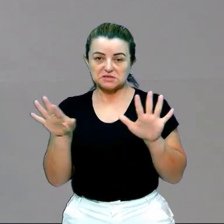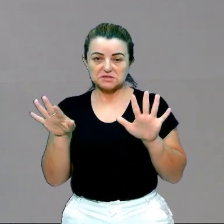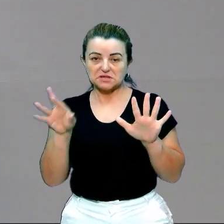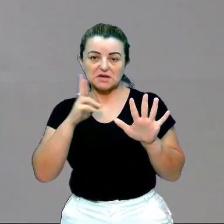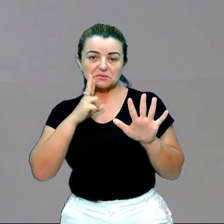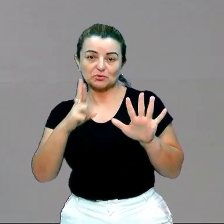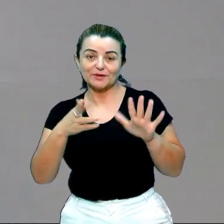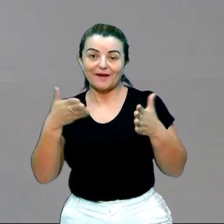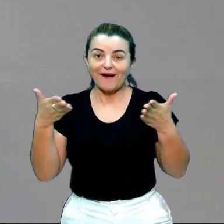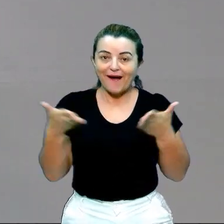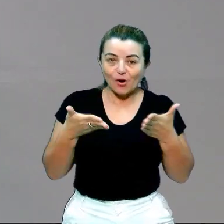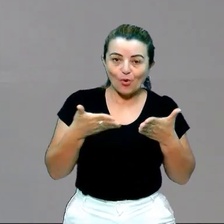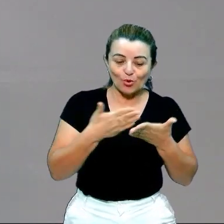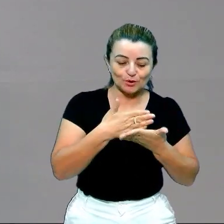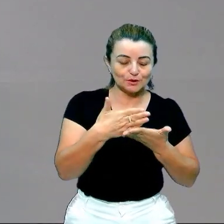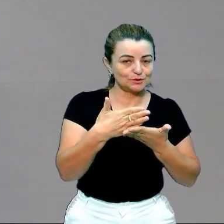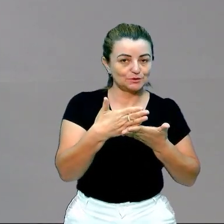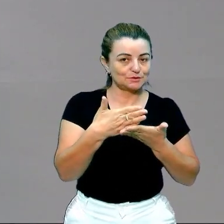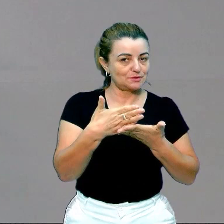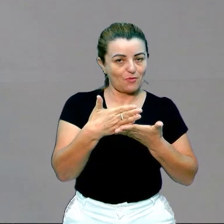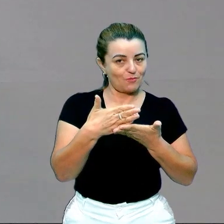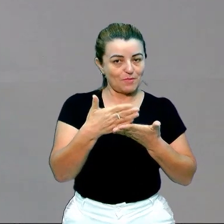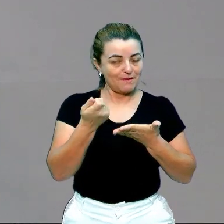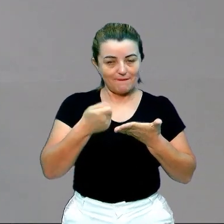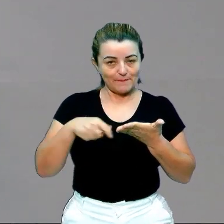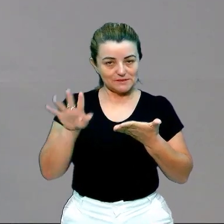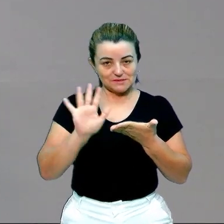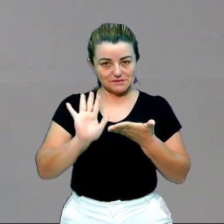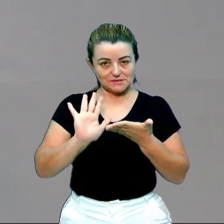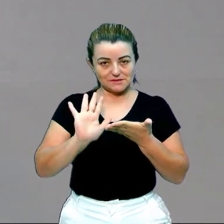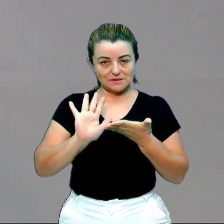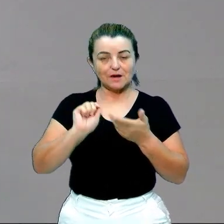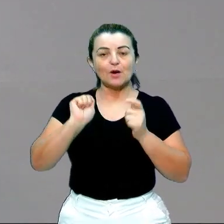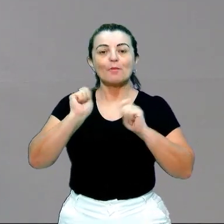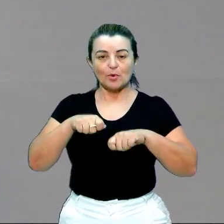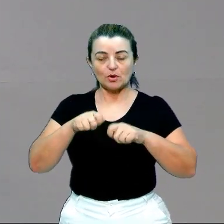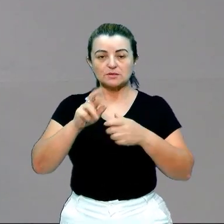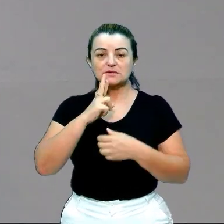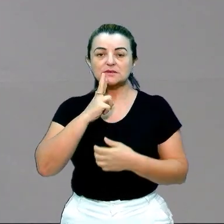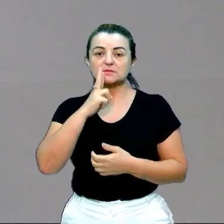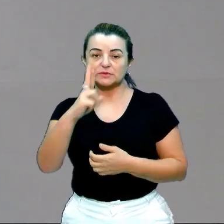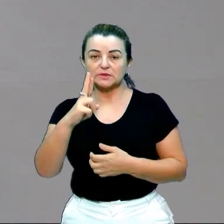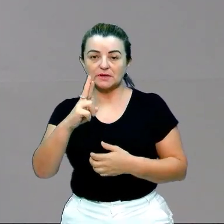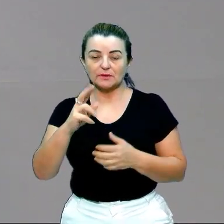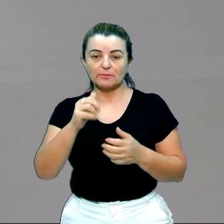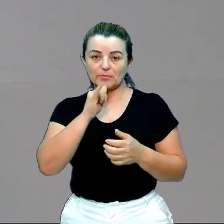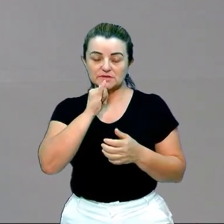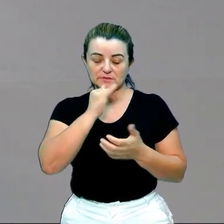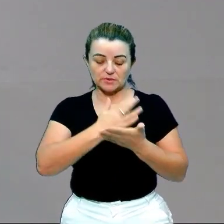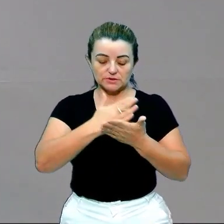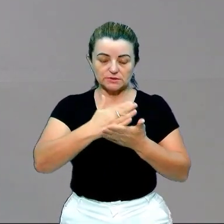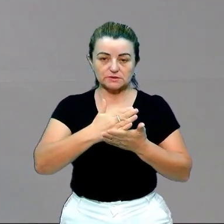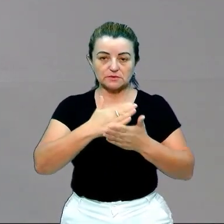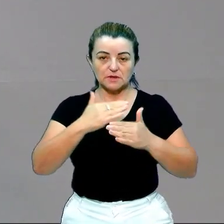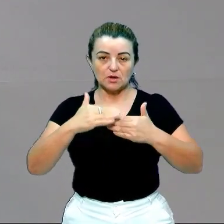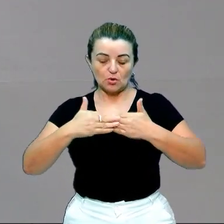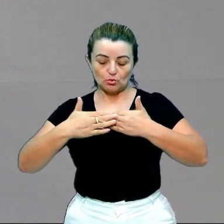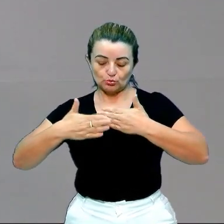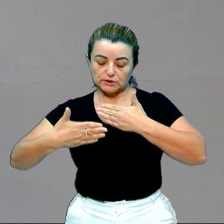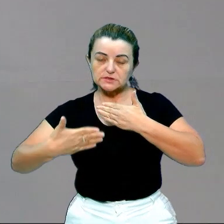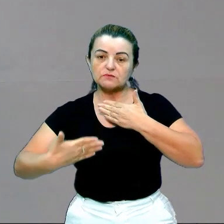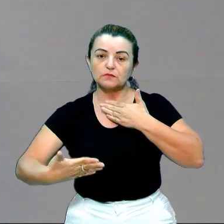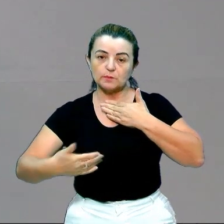responder essa pergunta nesse mesmo parágrafo. Eu posso responder essa pergunta, por exemplo, lá no meu desenvolvimento. Mas eu posso